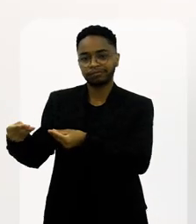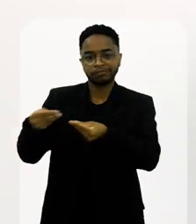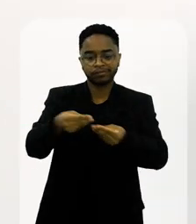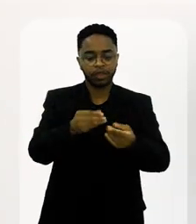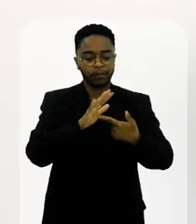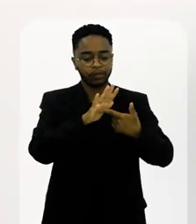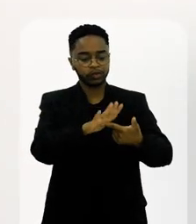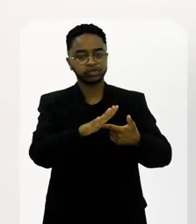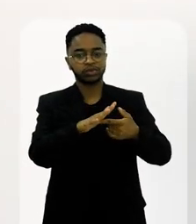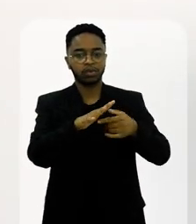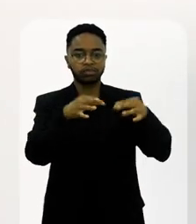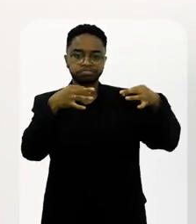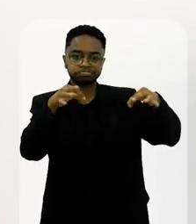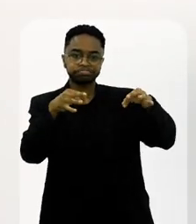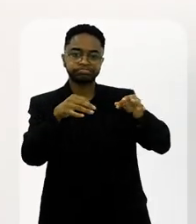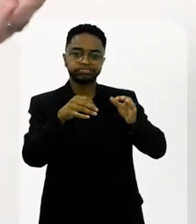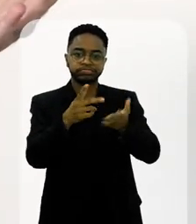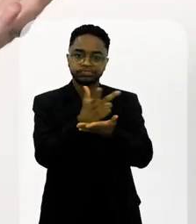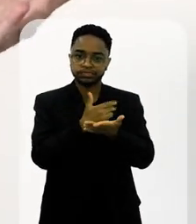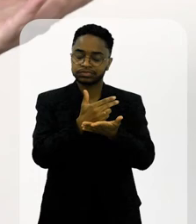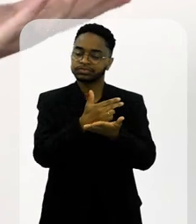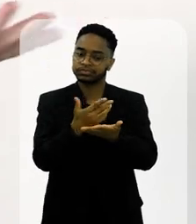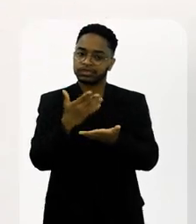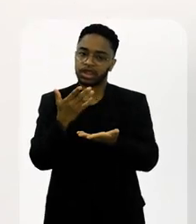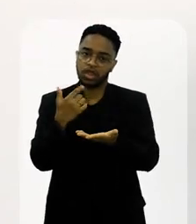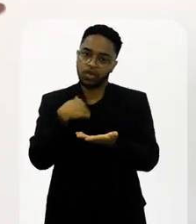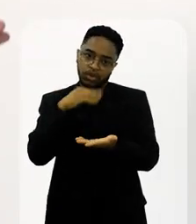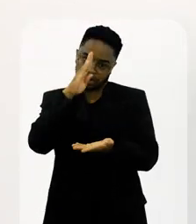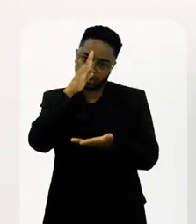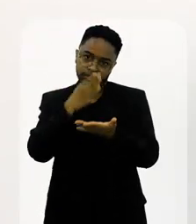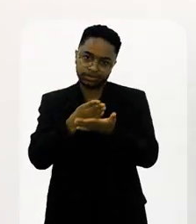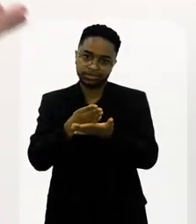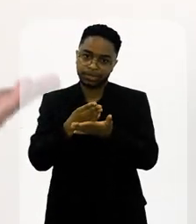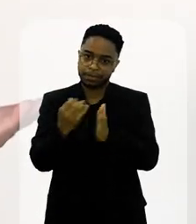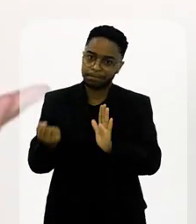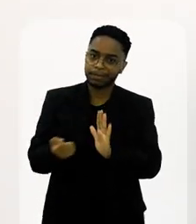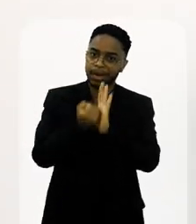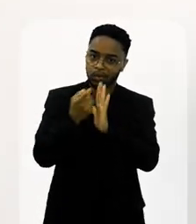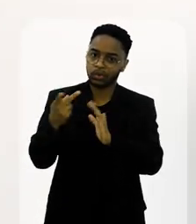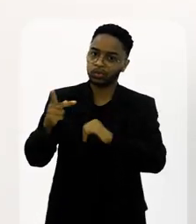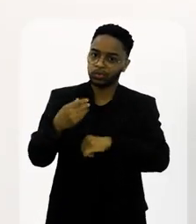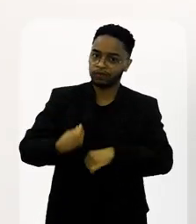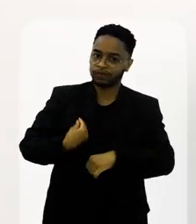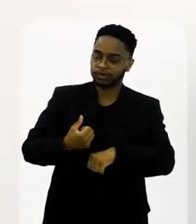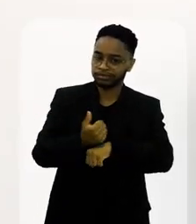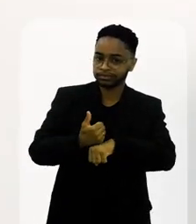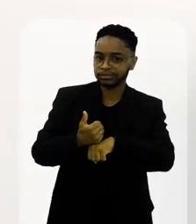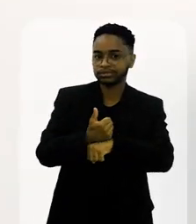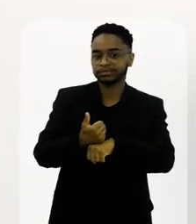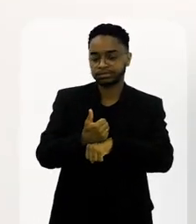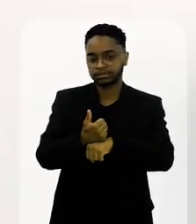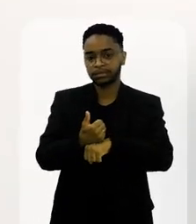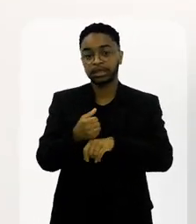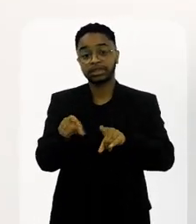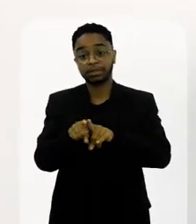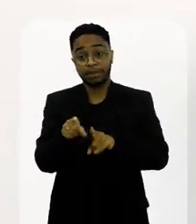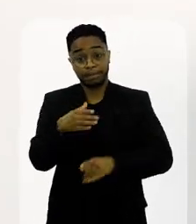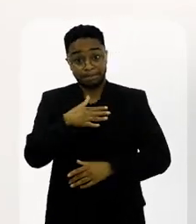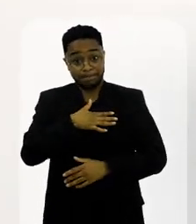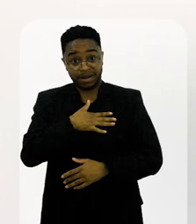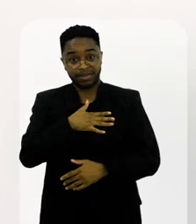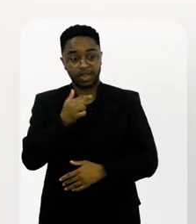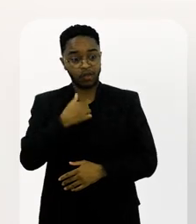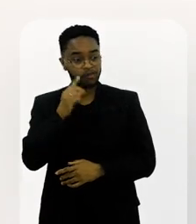mostrando, eu acho que provavelmente é um dos momentos, né, da tua carreira, assim, mais emblemáticos e,